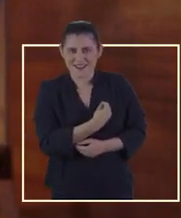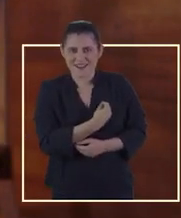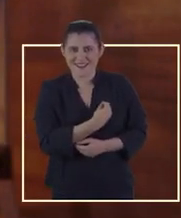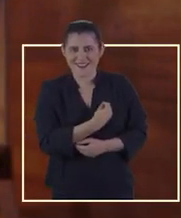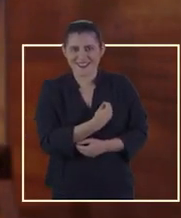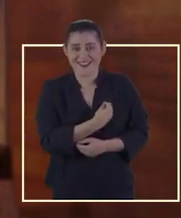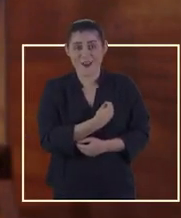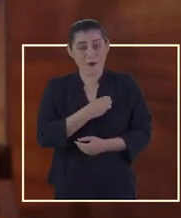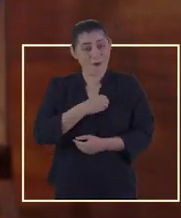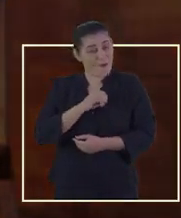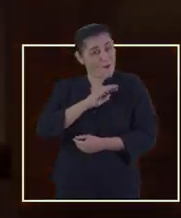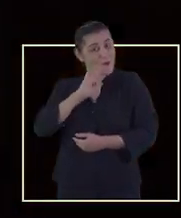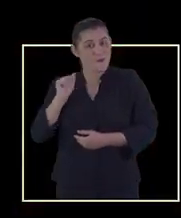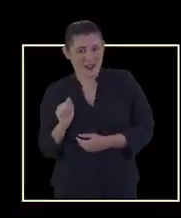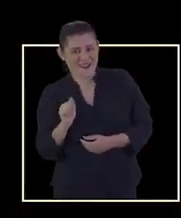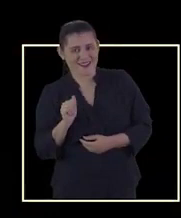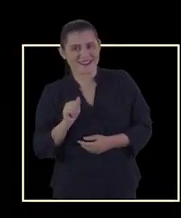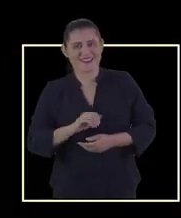desse dia? Opa!